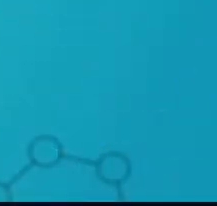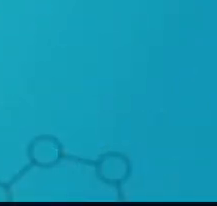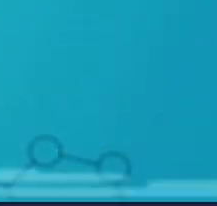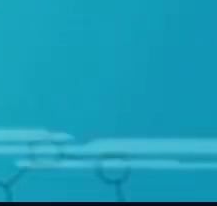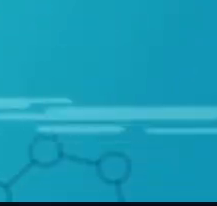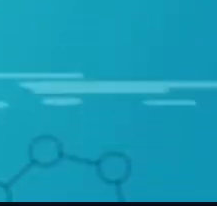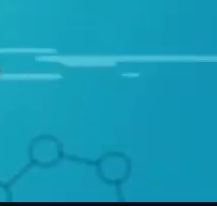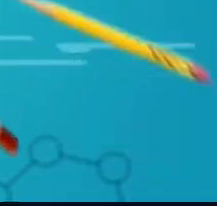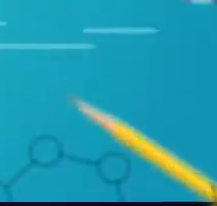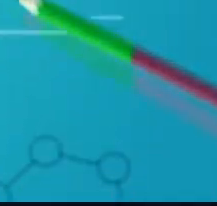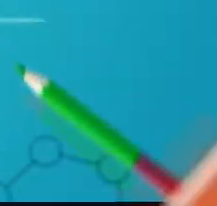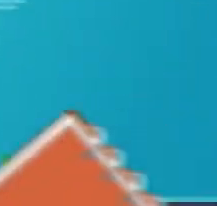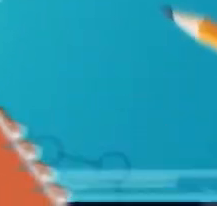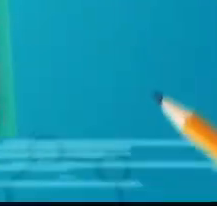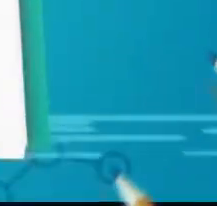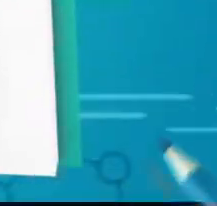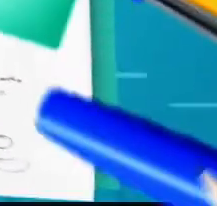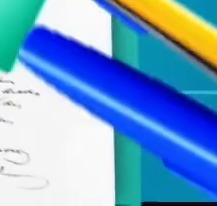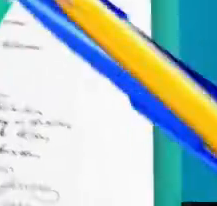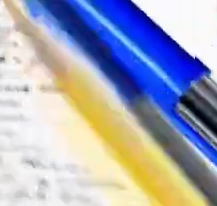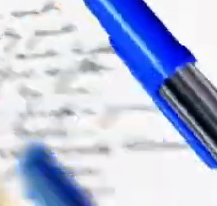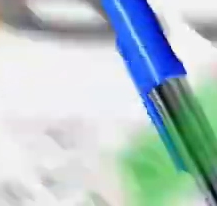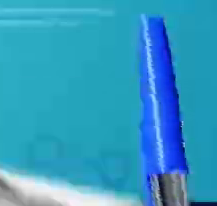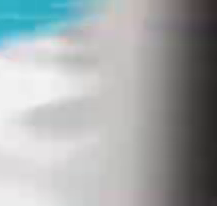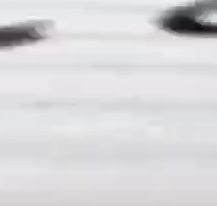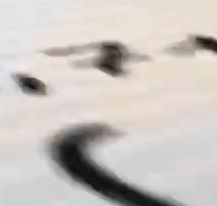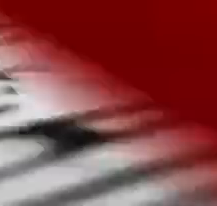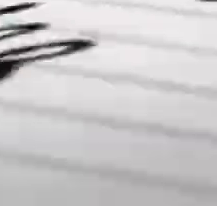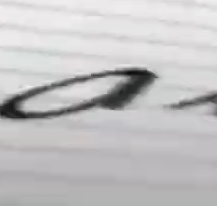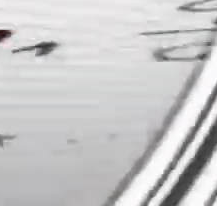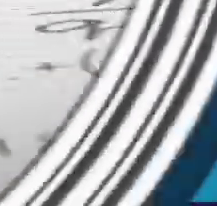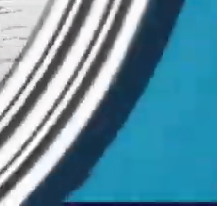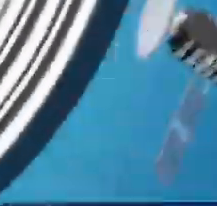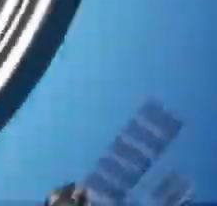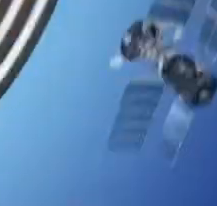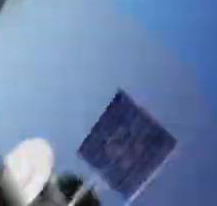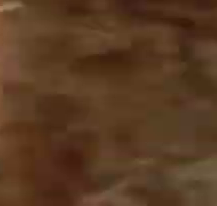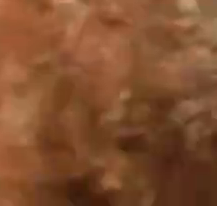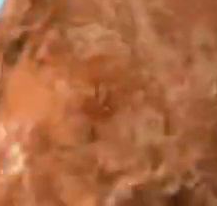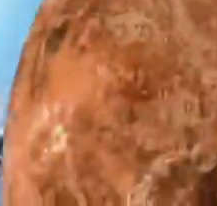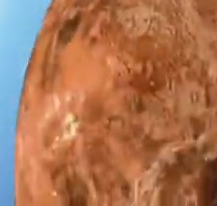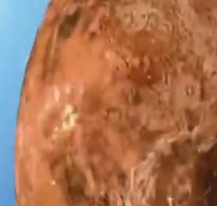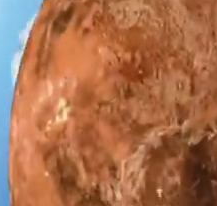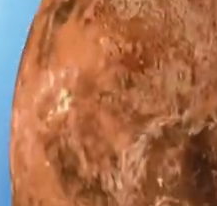Transcrição e Legendas por